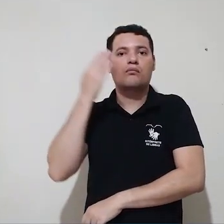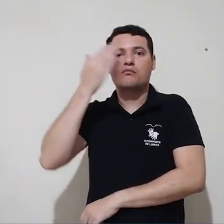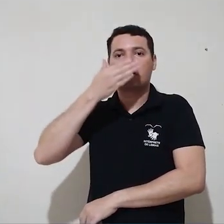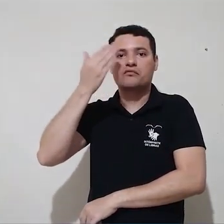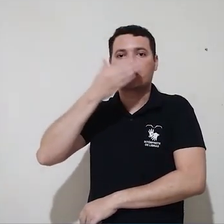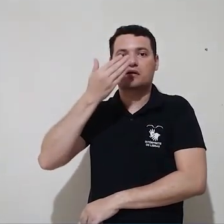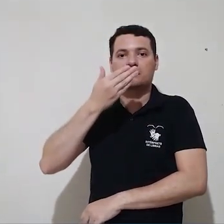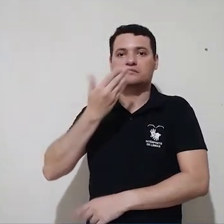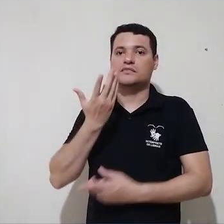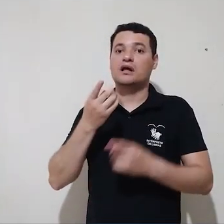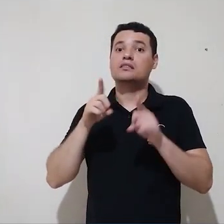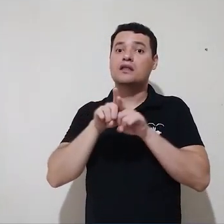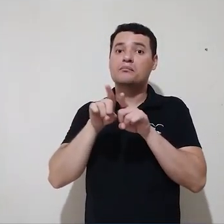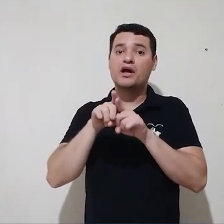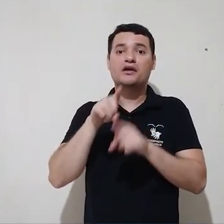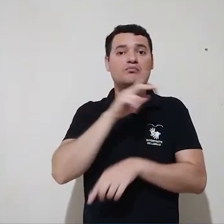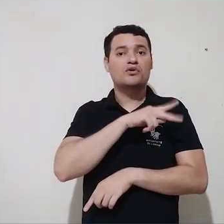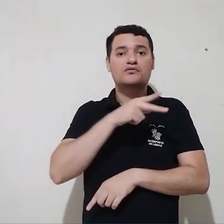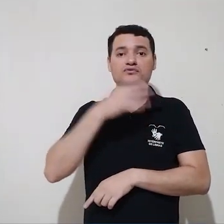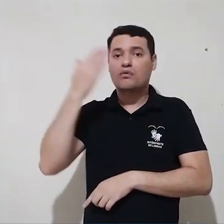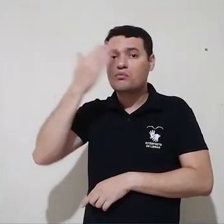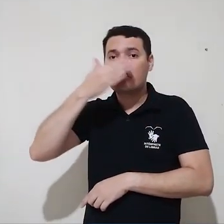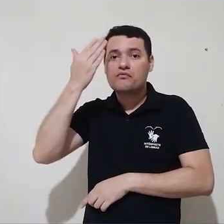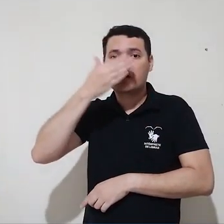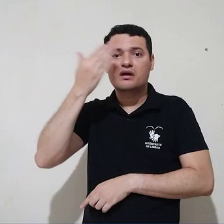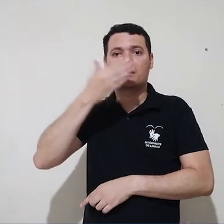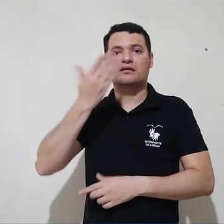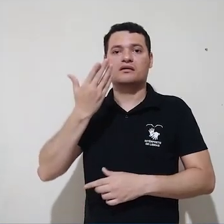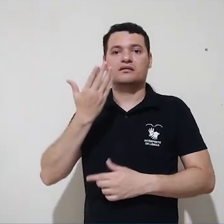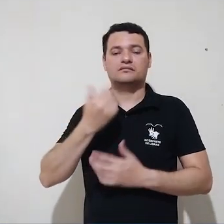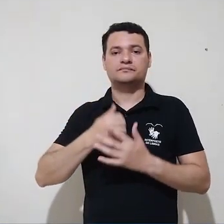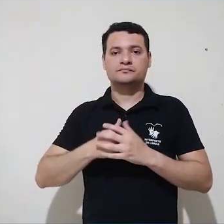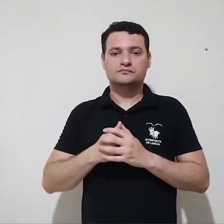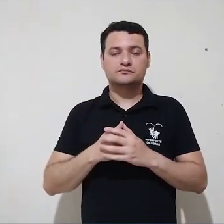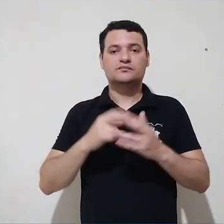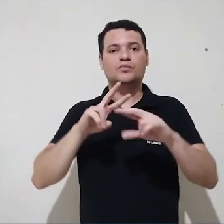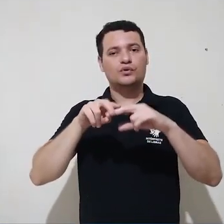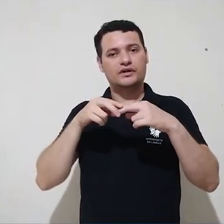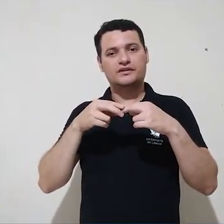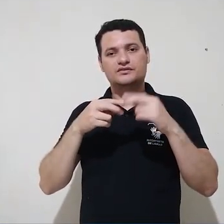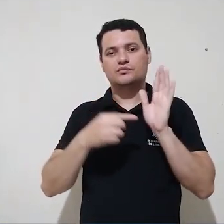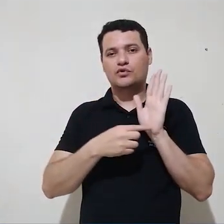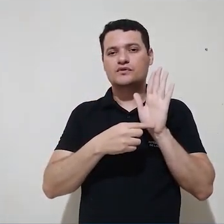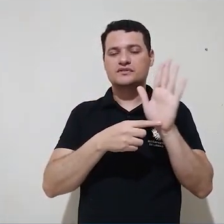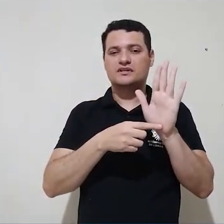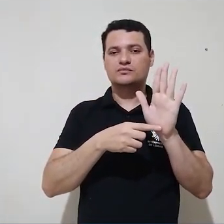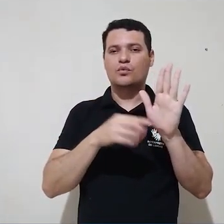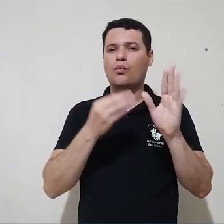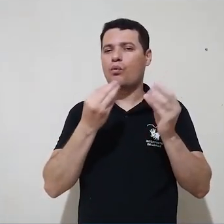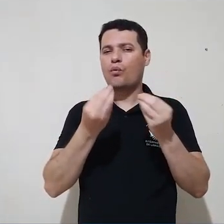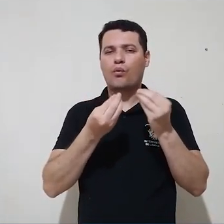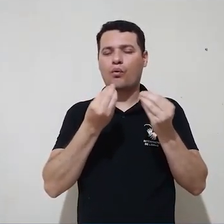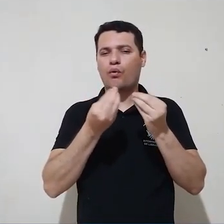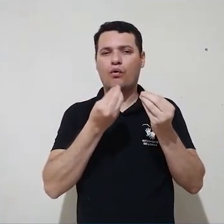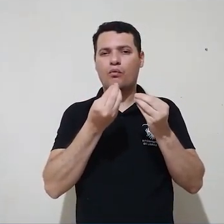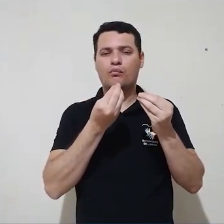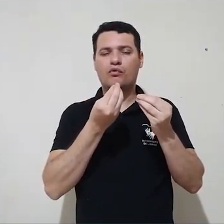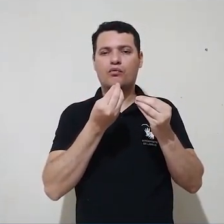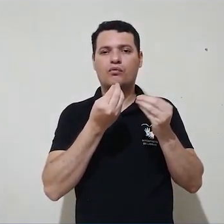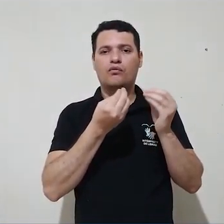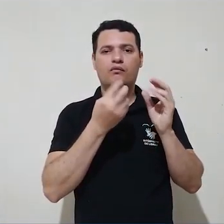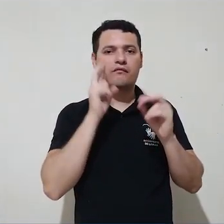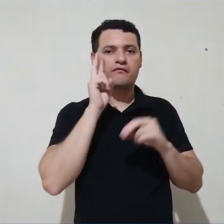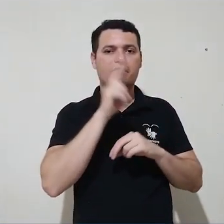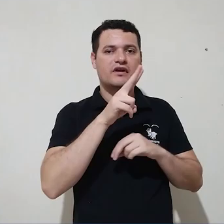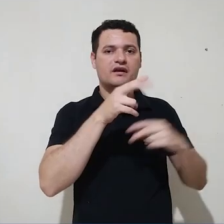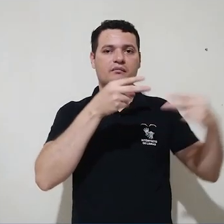visíveis para este aluno. Isso inclui o professor, por isso demonstramos anteriormente no vídeo, como